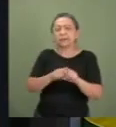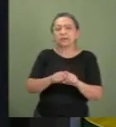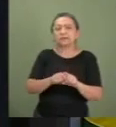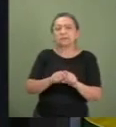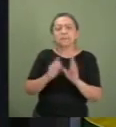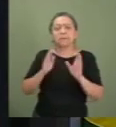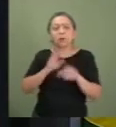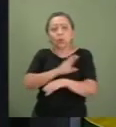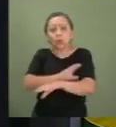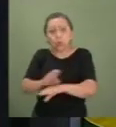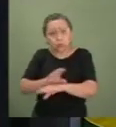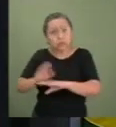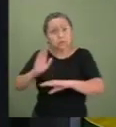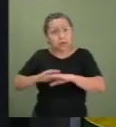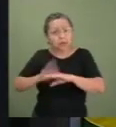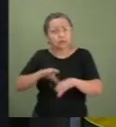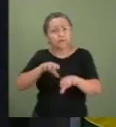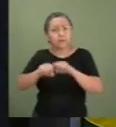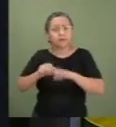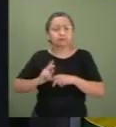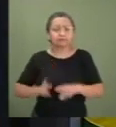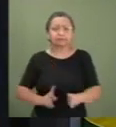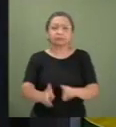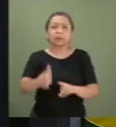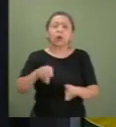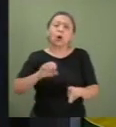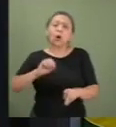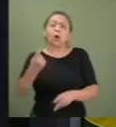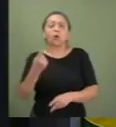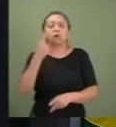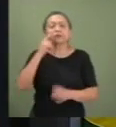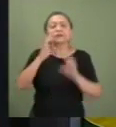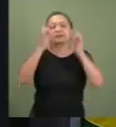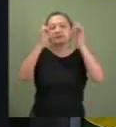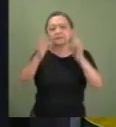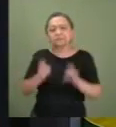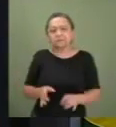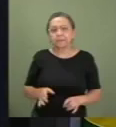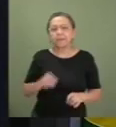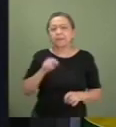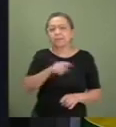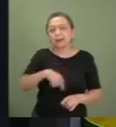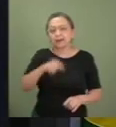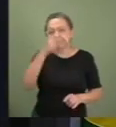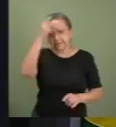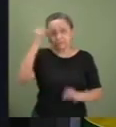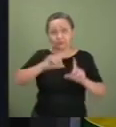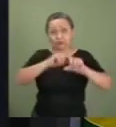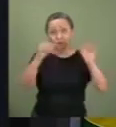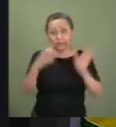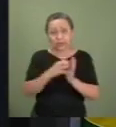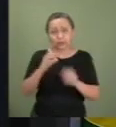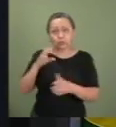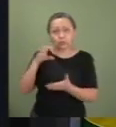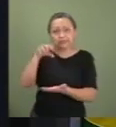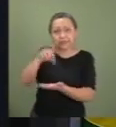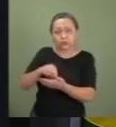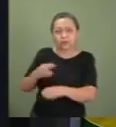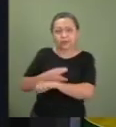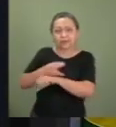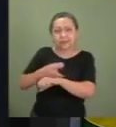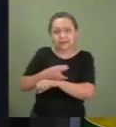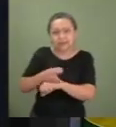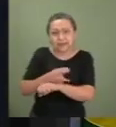práticos de formação continuada ou de especialização para os empregados do setor terciário,